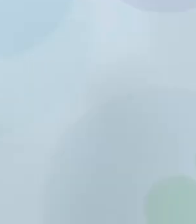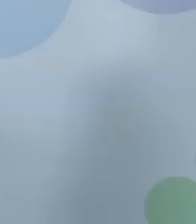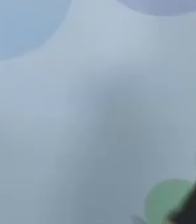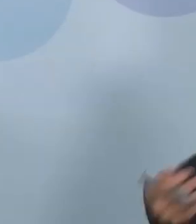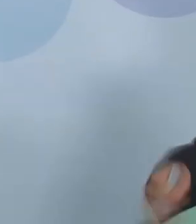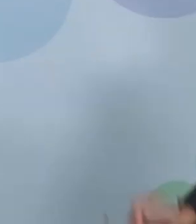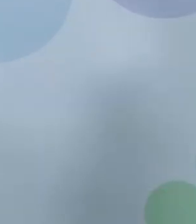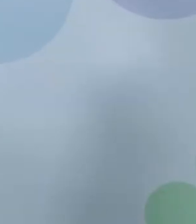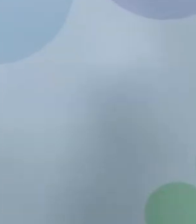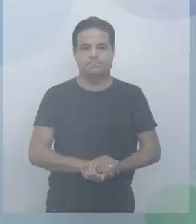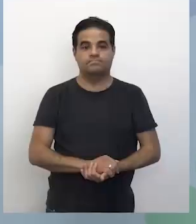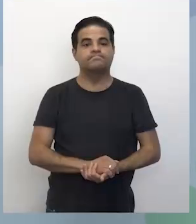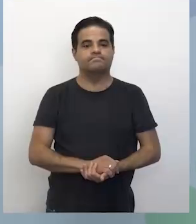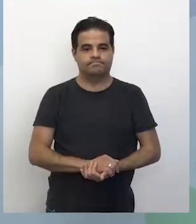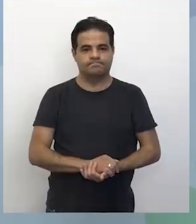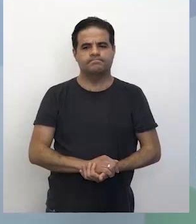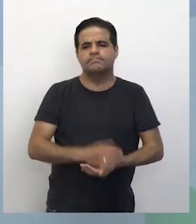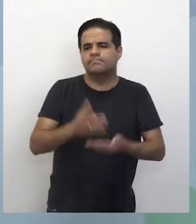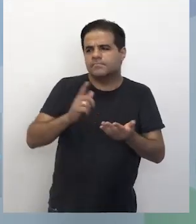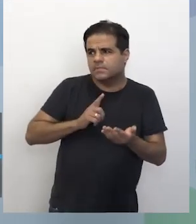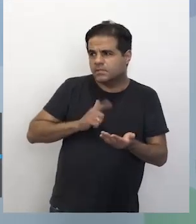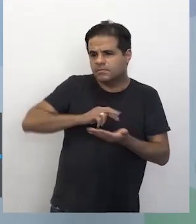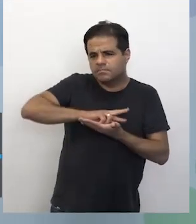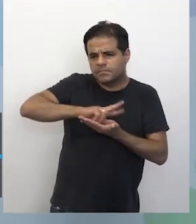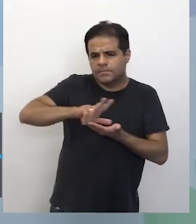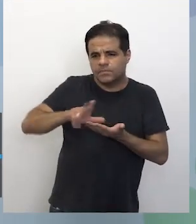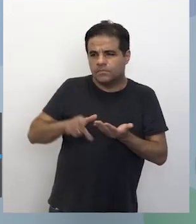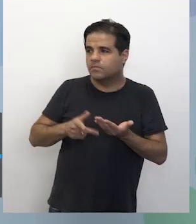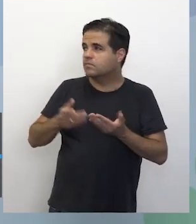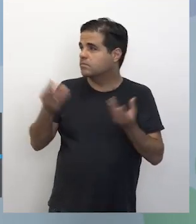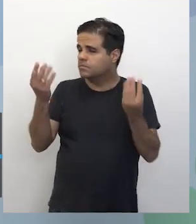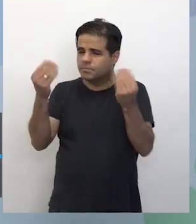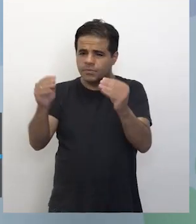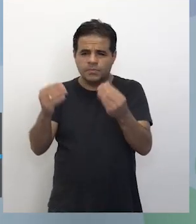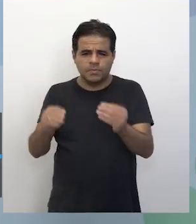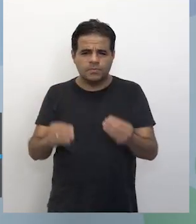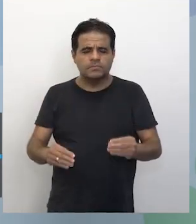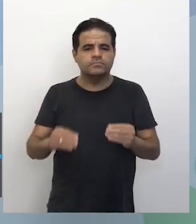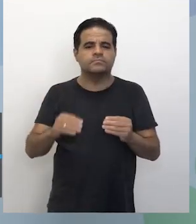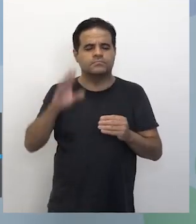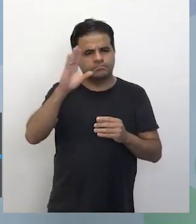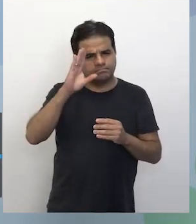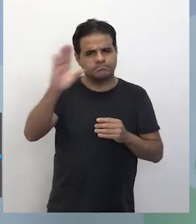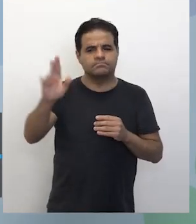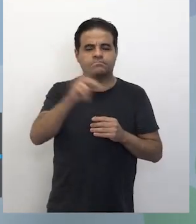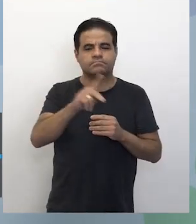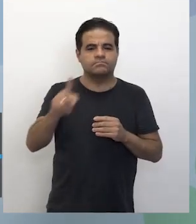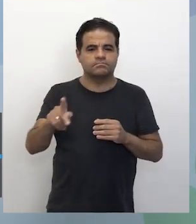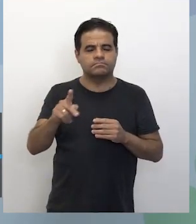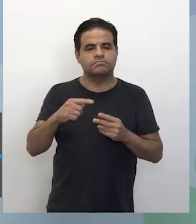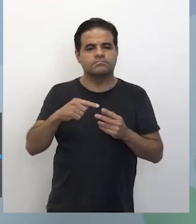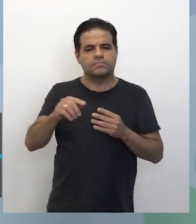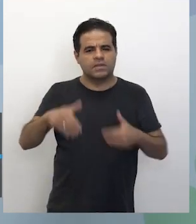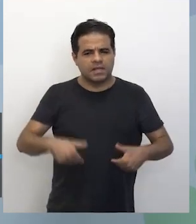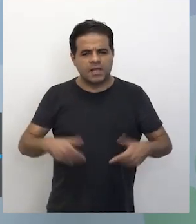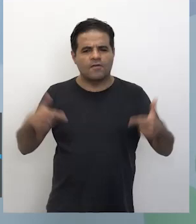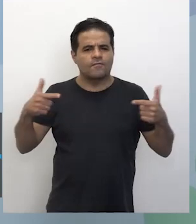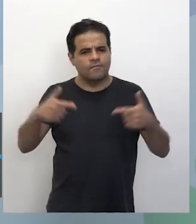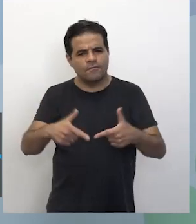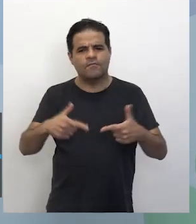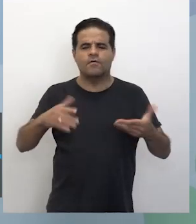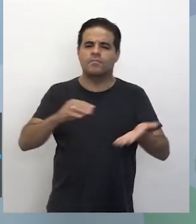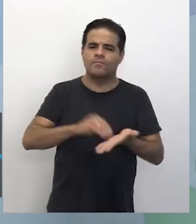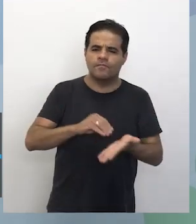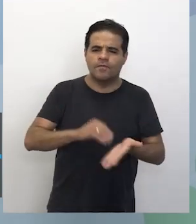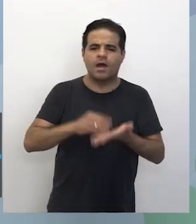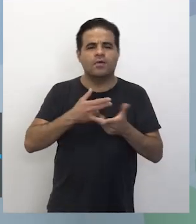para responderem. Então, tivemos muitas aqui que colocaram, principalmente a professora Ricardo, guerra, fome, miséria, falta